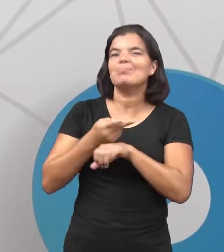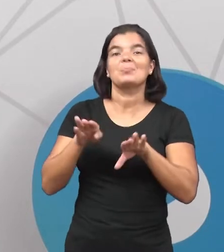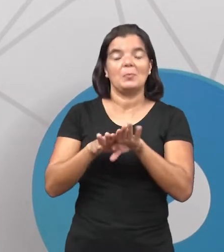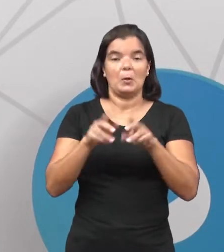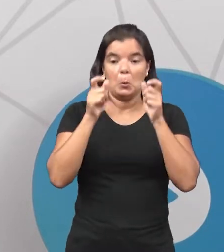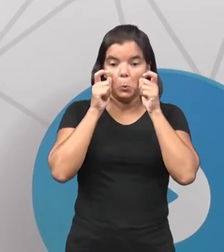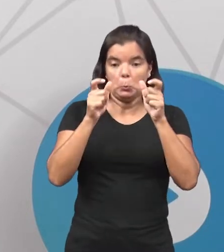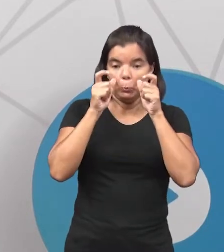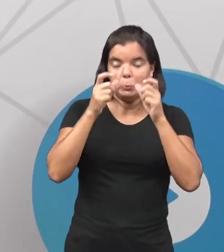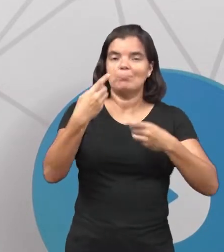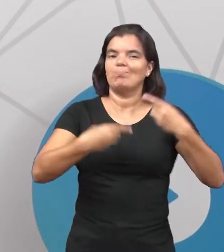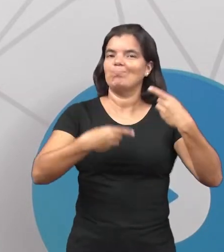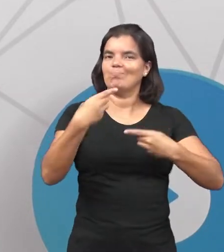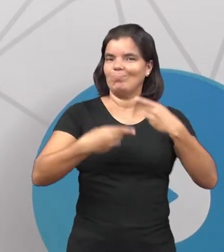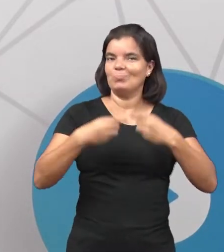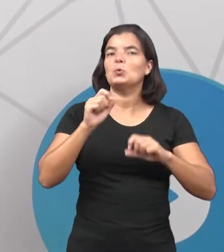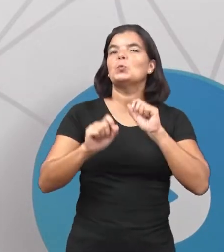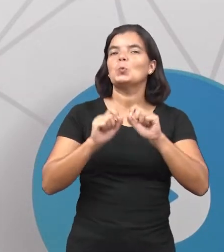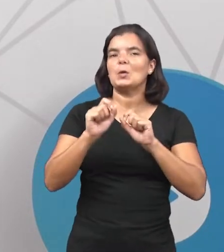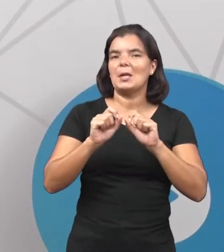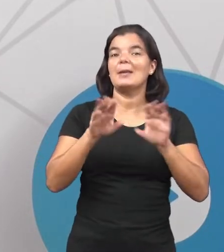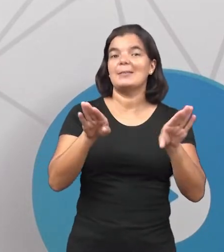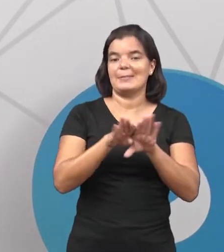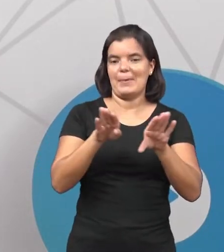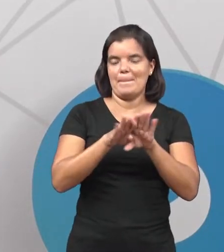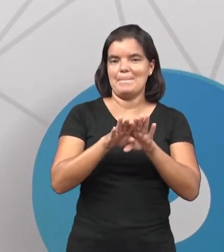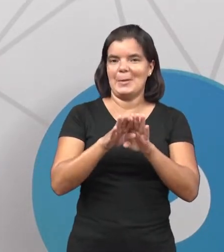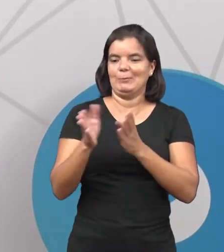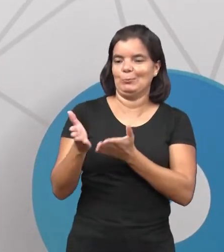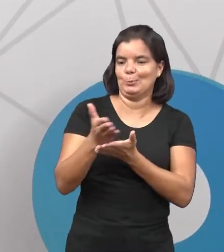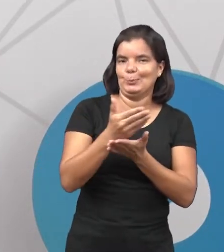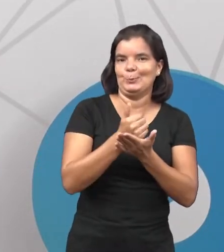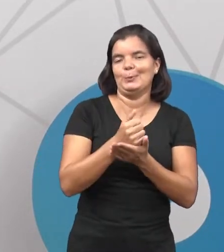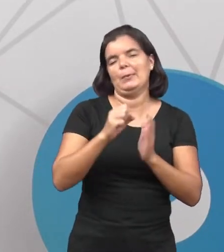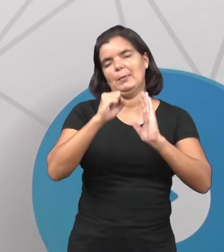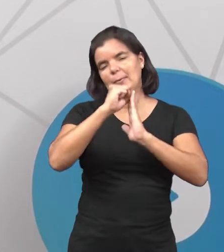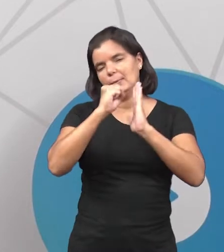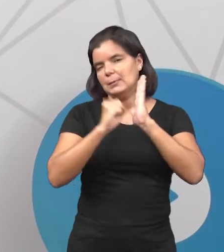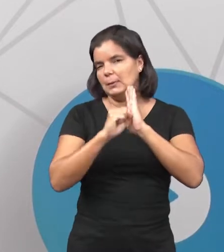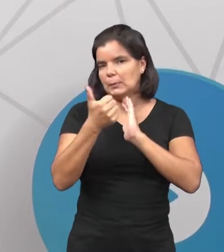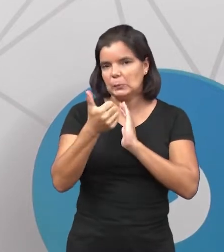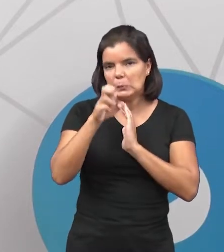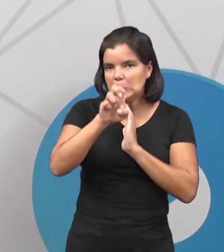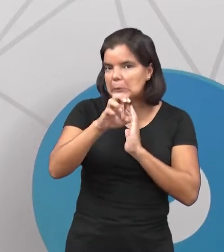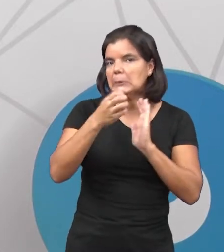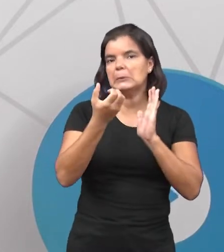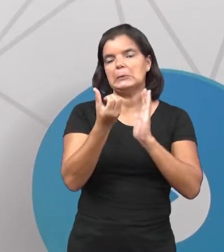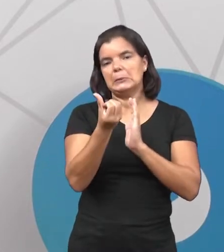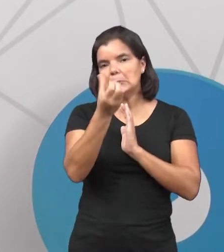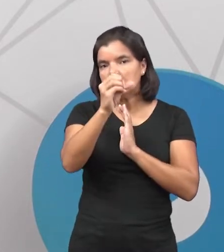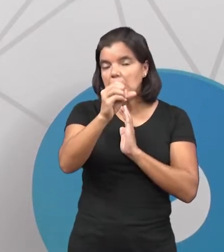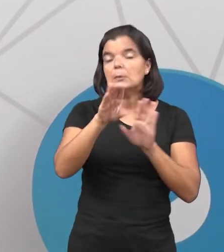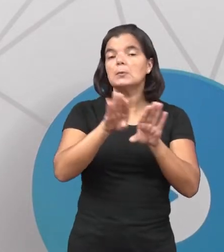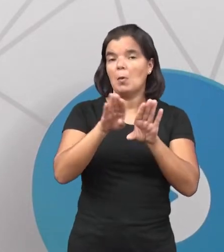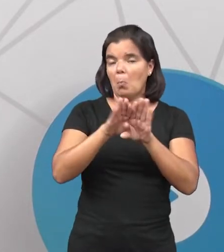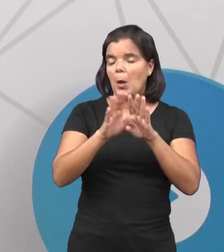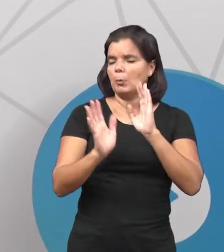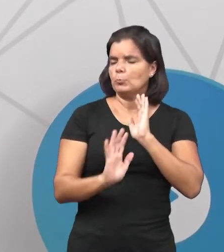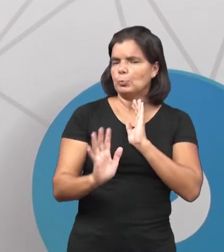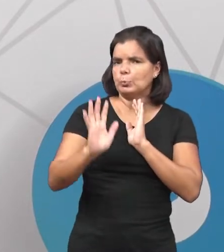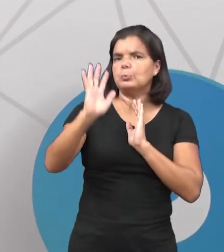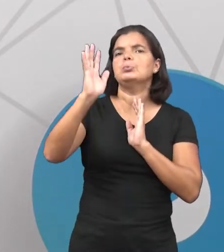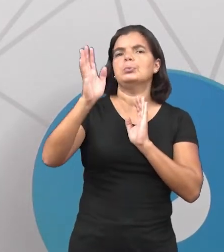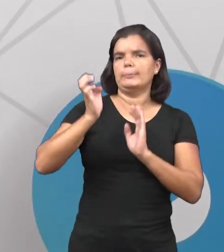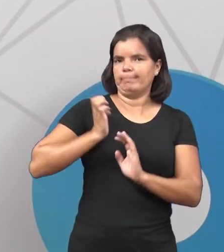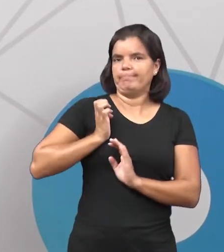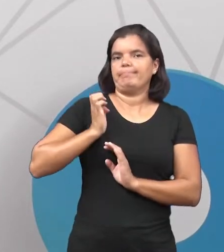porque havia uma política de mercantilismo nesse momento, né? Século XV, século XVI, o metalismo estava em alta. Ou